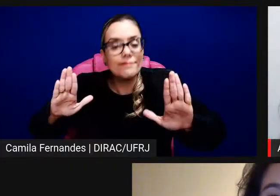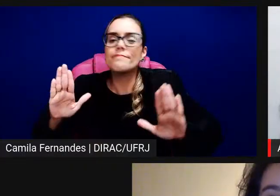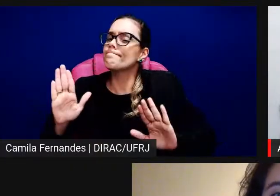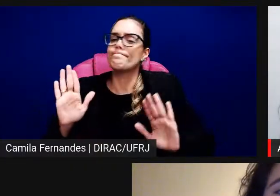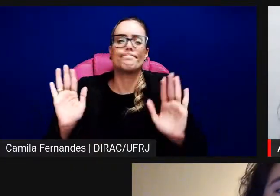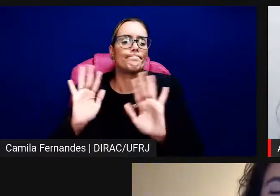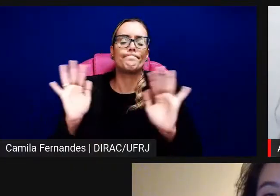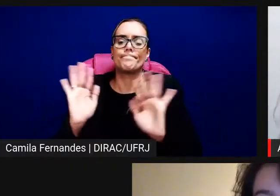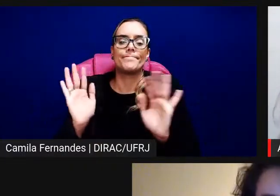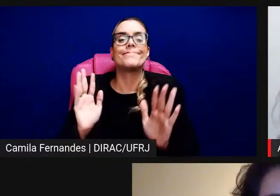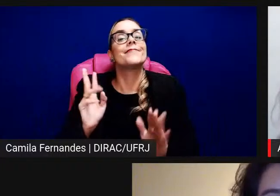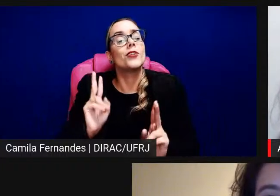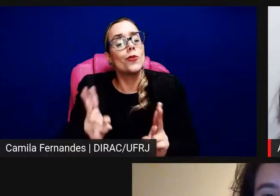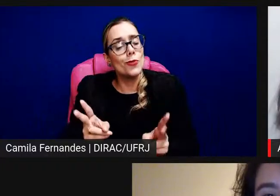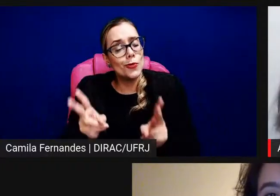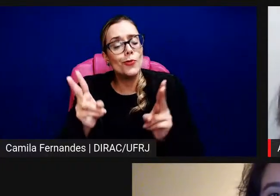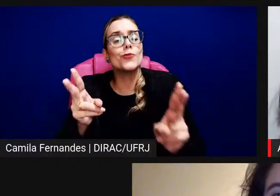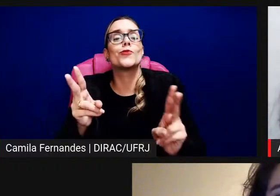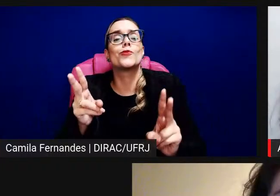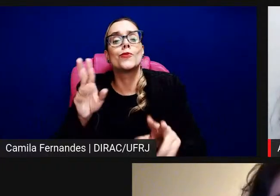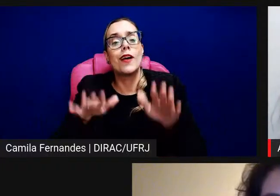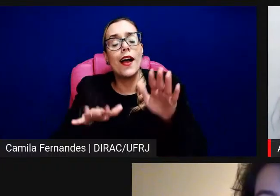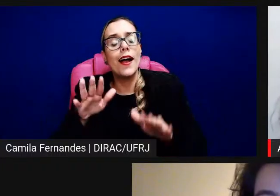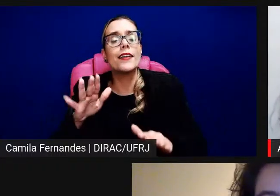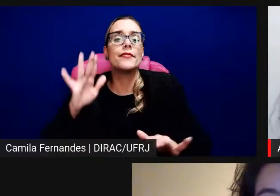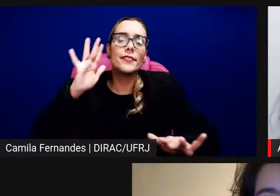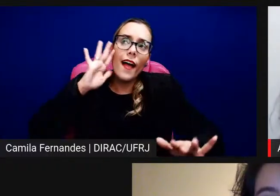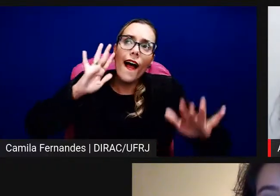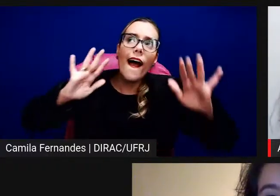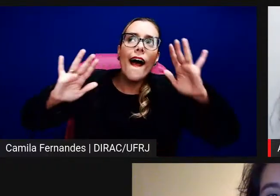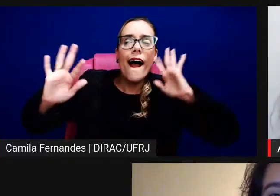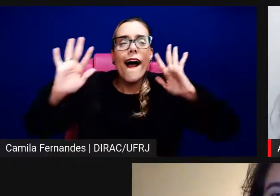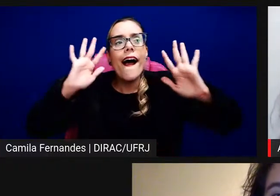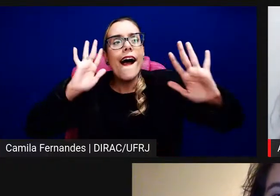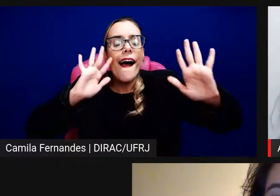fica ali e fica latente e eu me envolvo sim